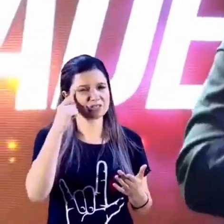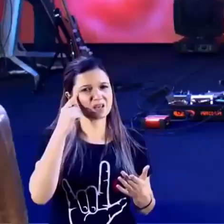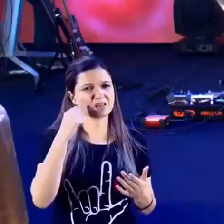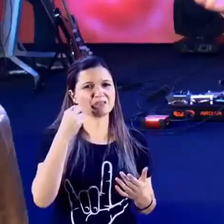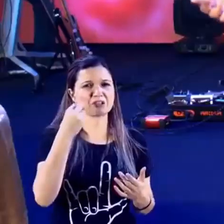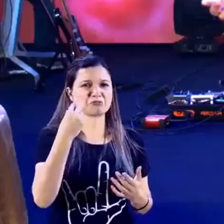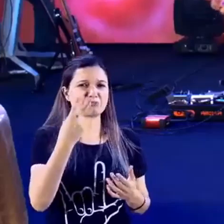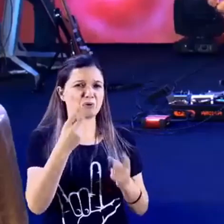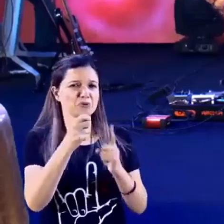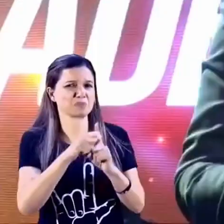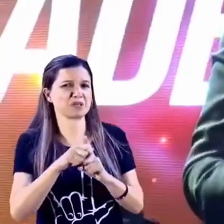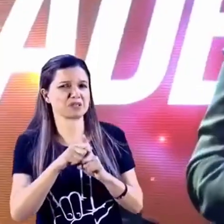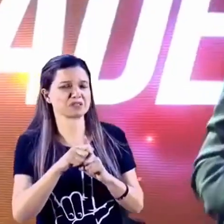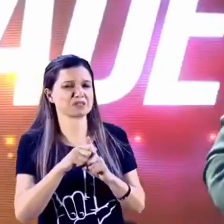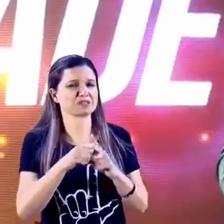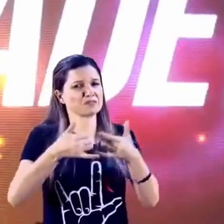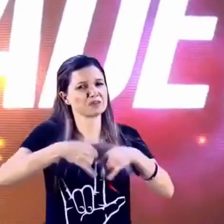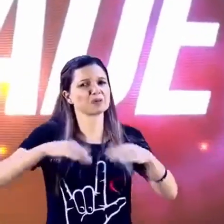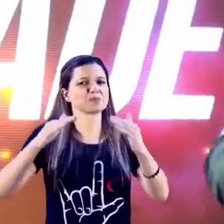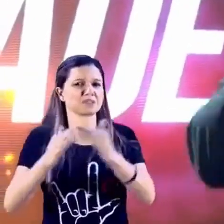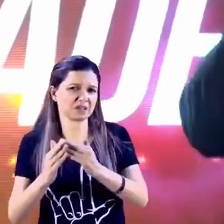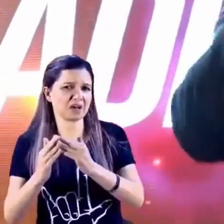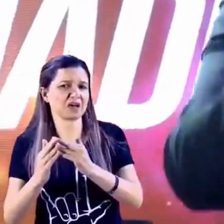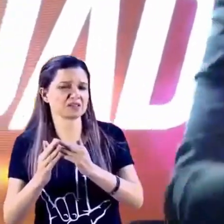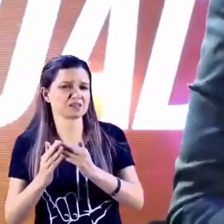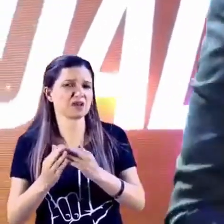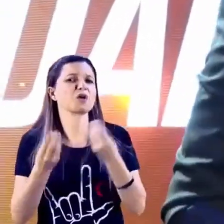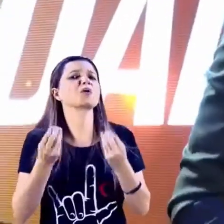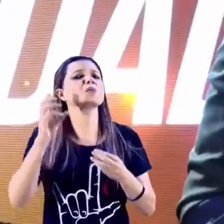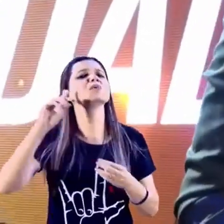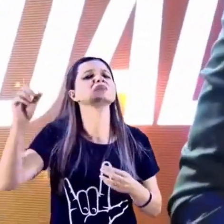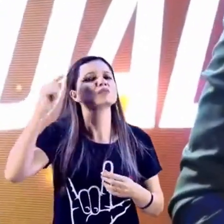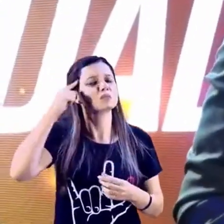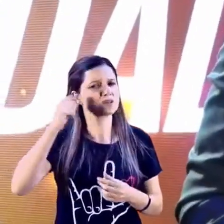Como que é esse tempo? Para Deus, mil anos é como um dia.